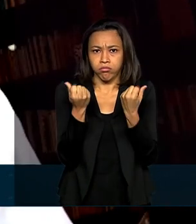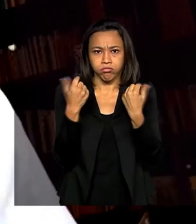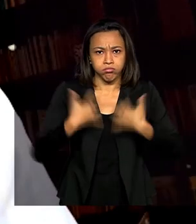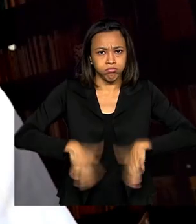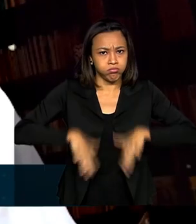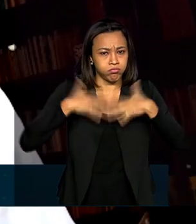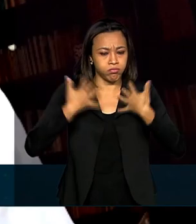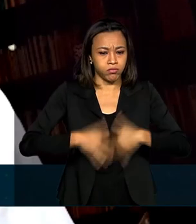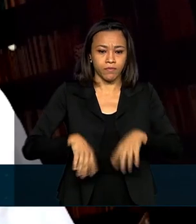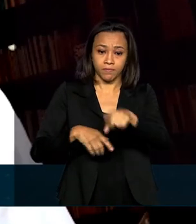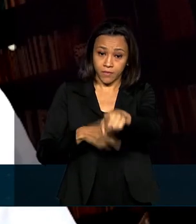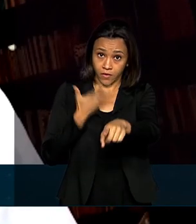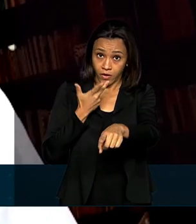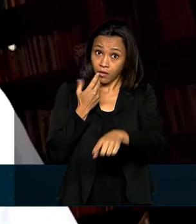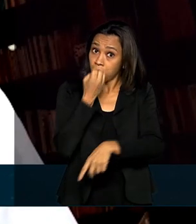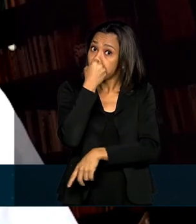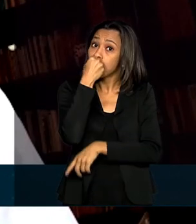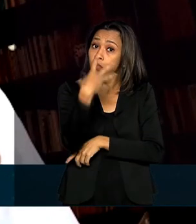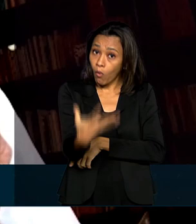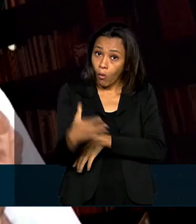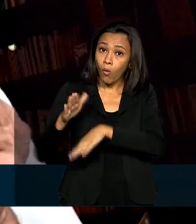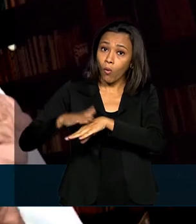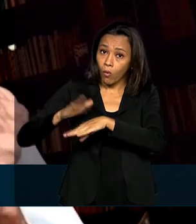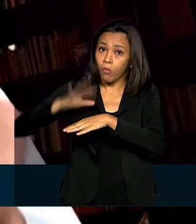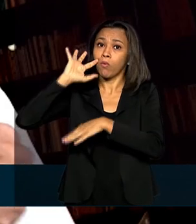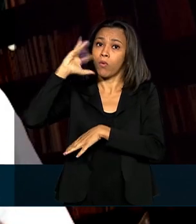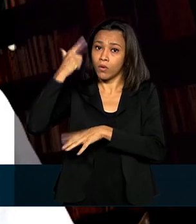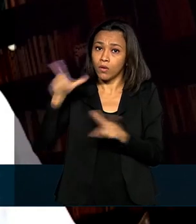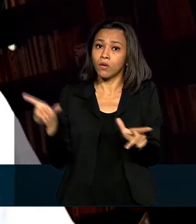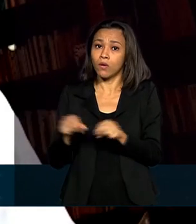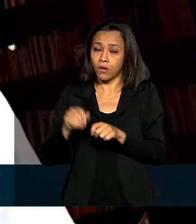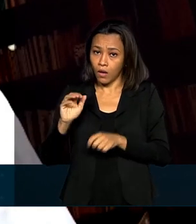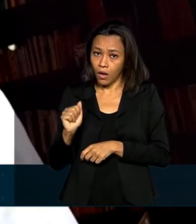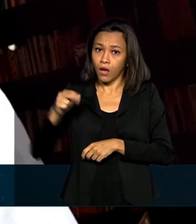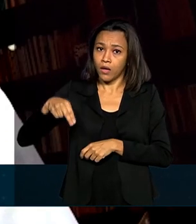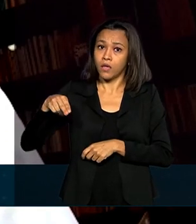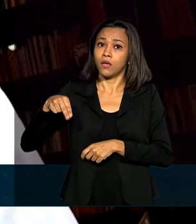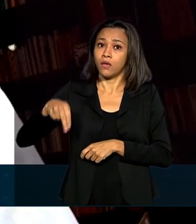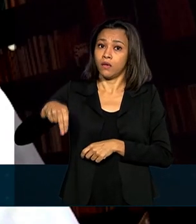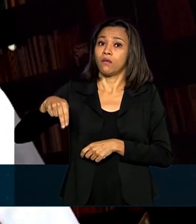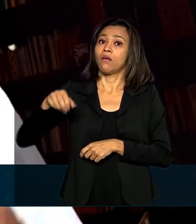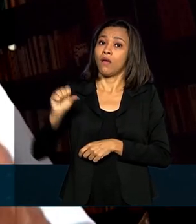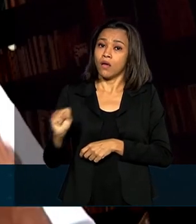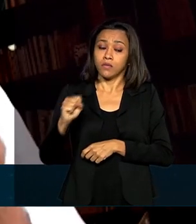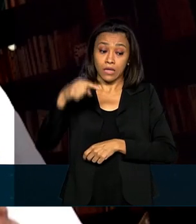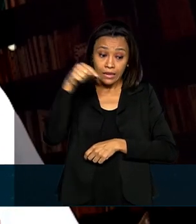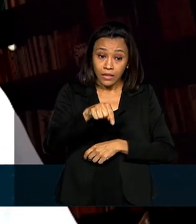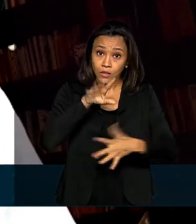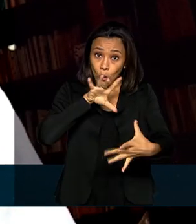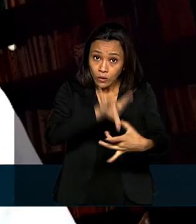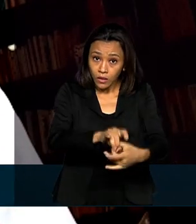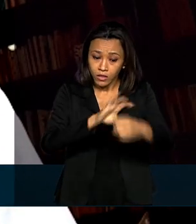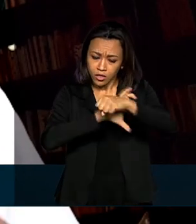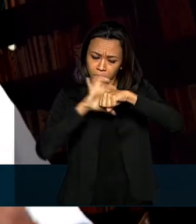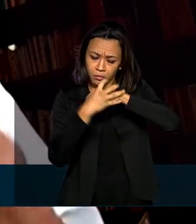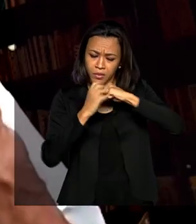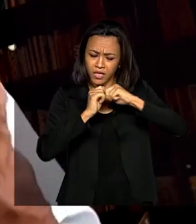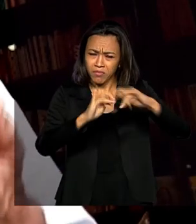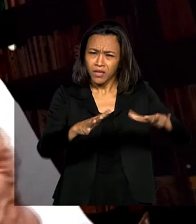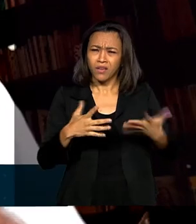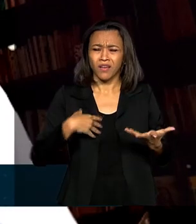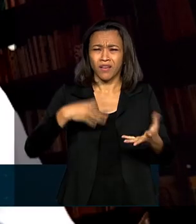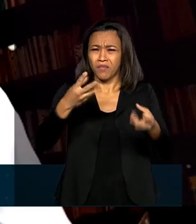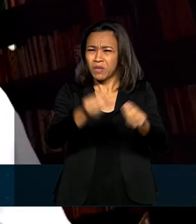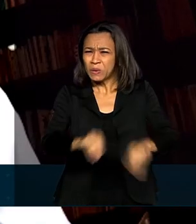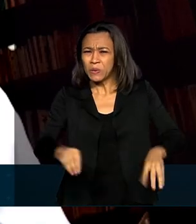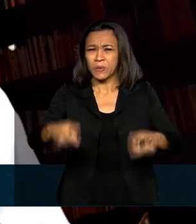medida que, nesse contexto de pandemia, que mexeu com a economia do país, mexeu